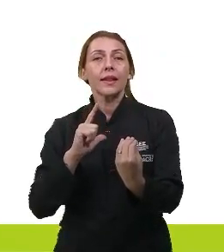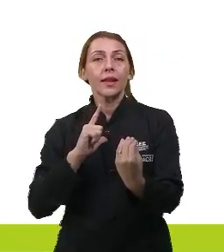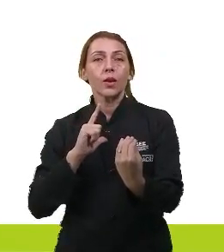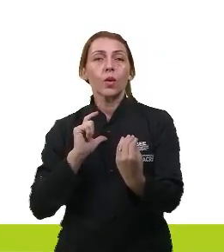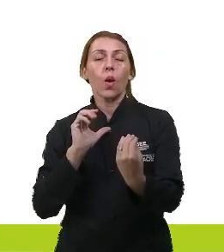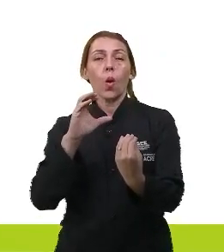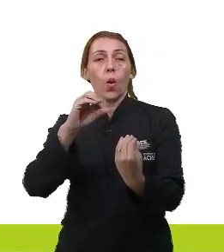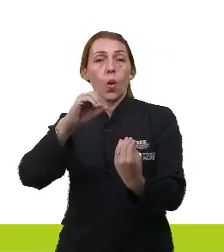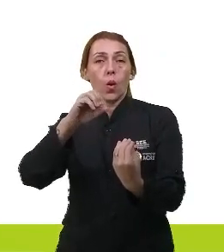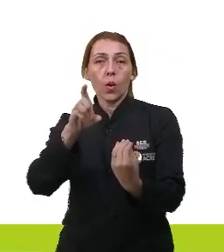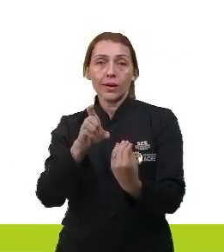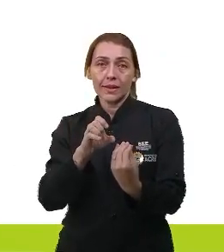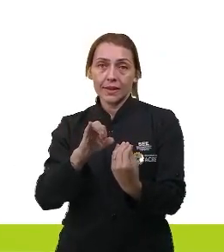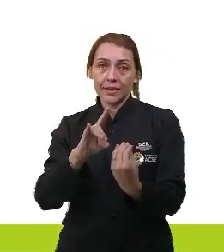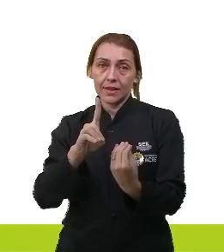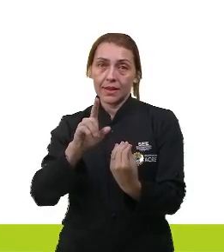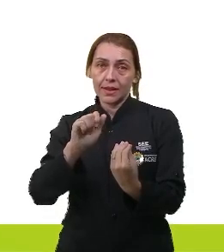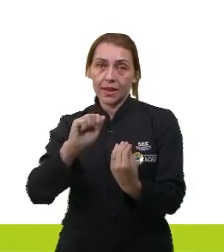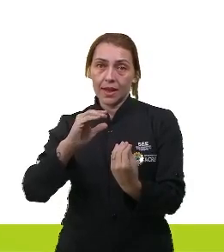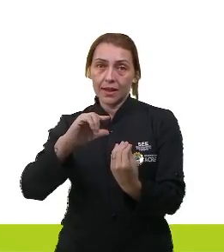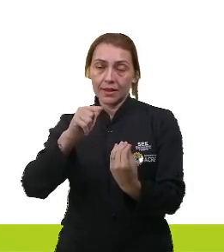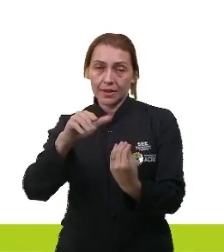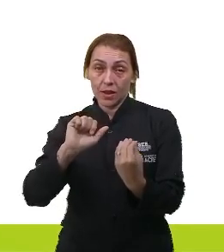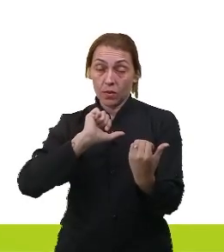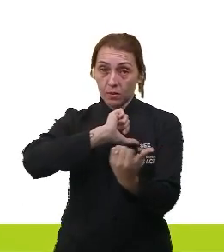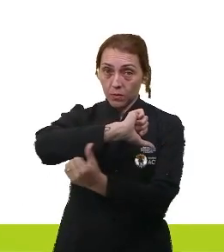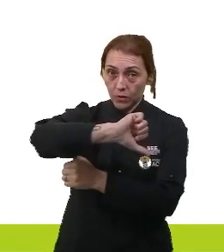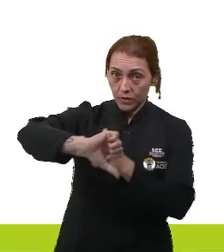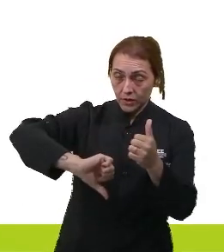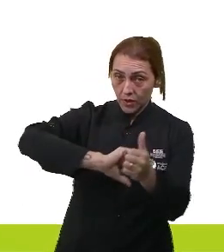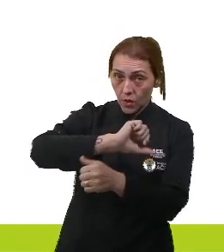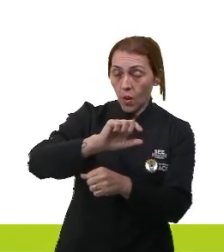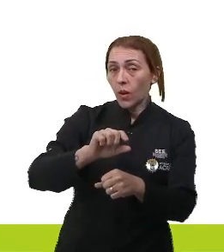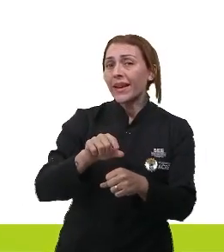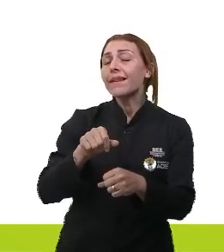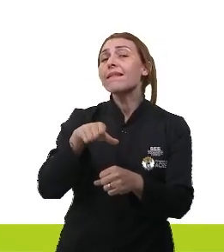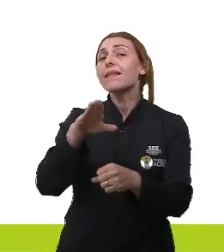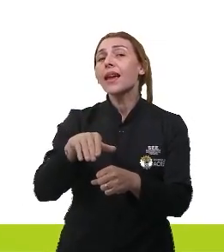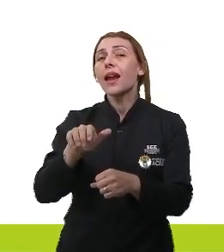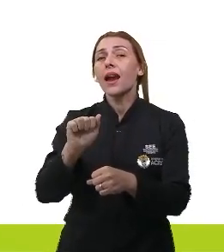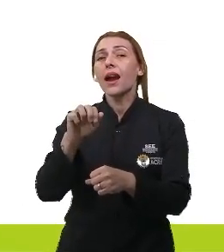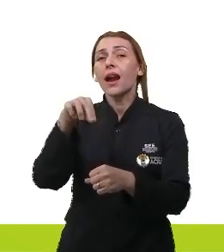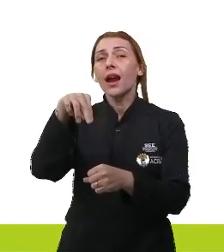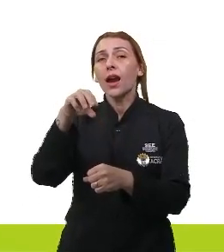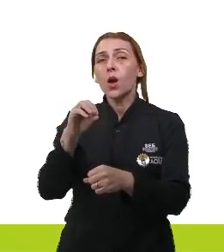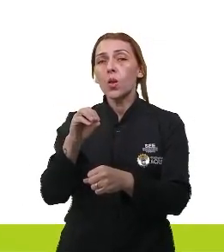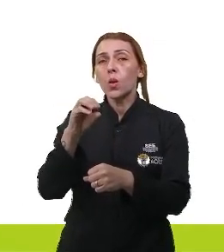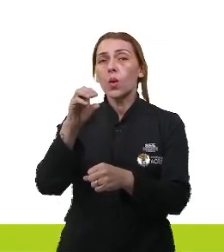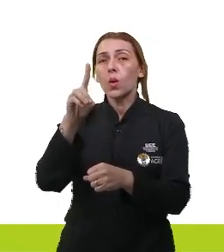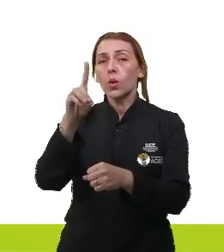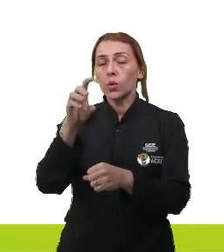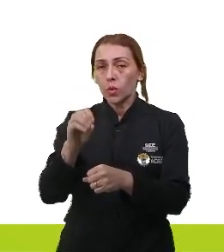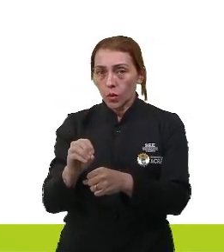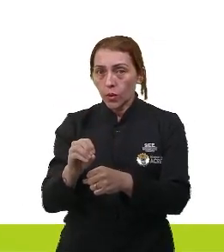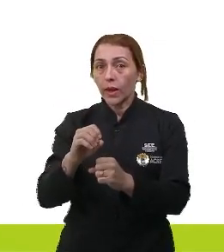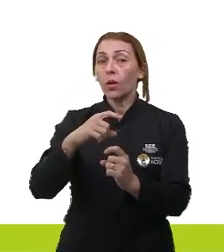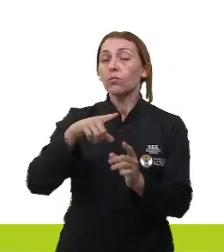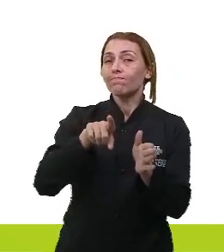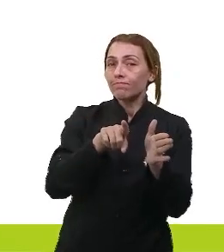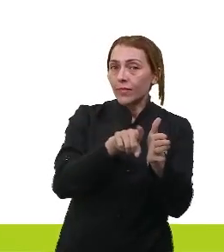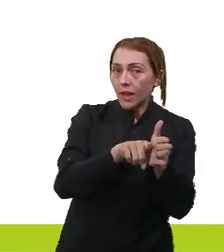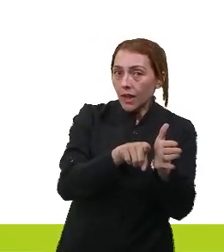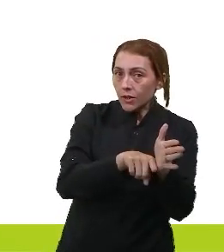oxidação. Quem é que oxida? O ânodo, que é o polo negativo.